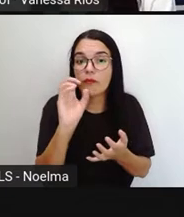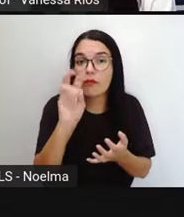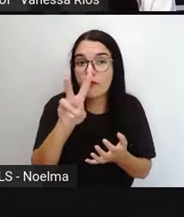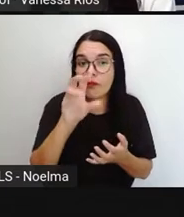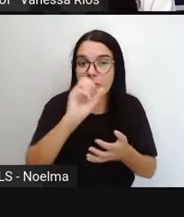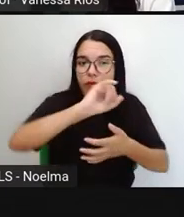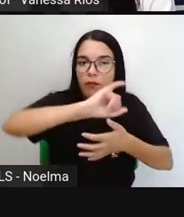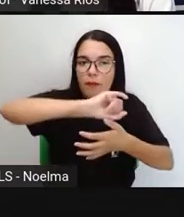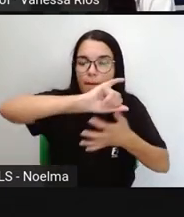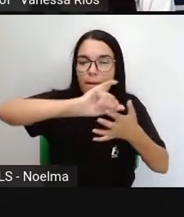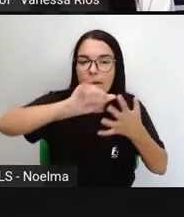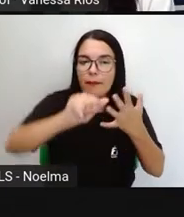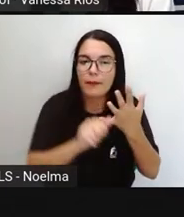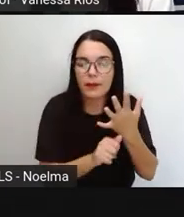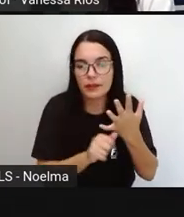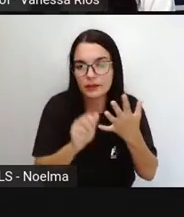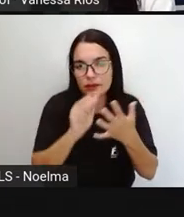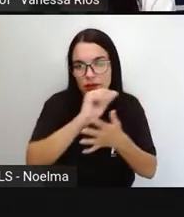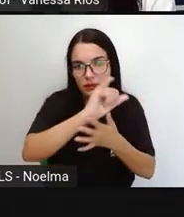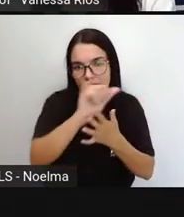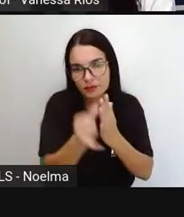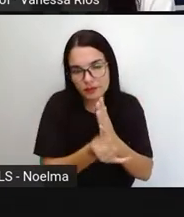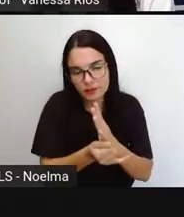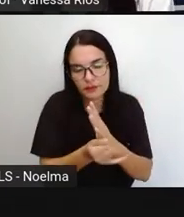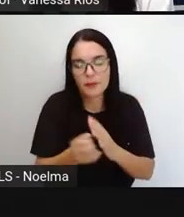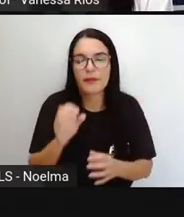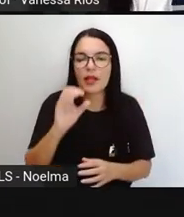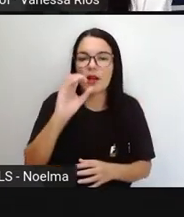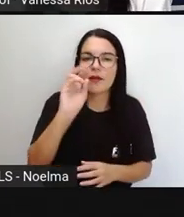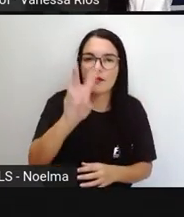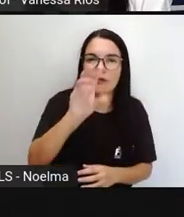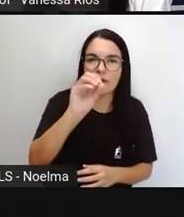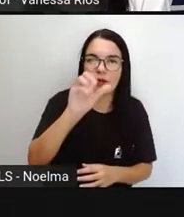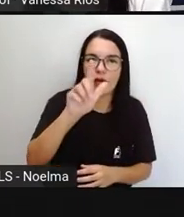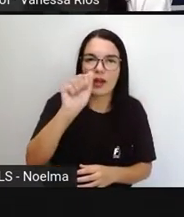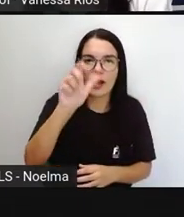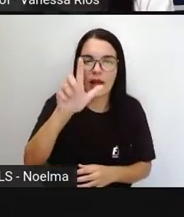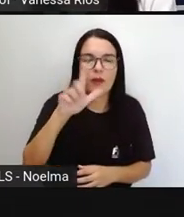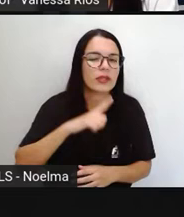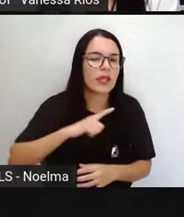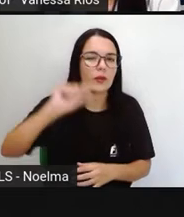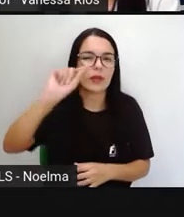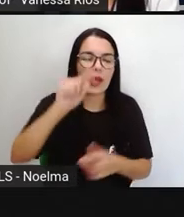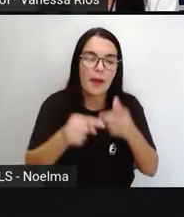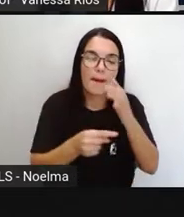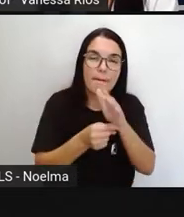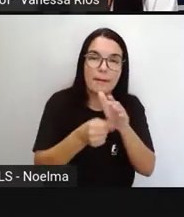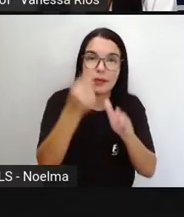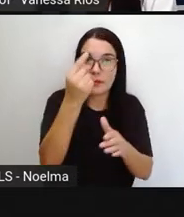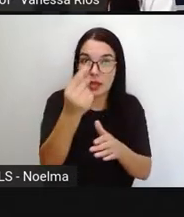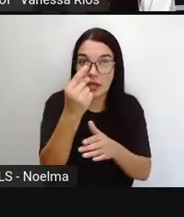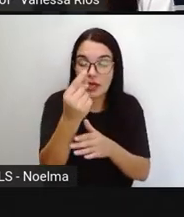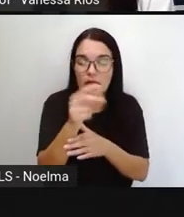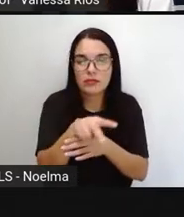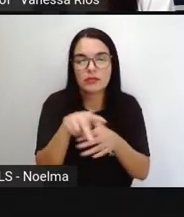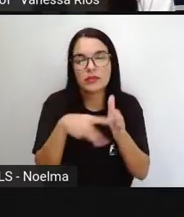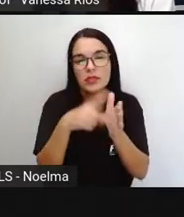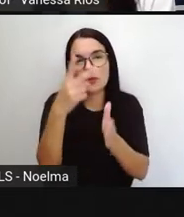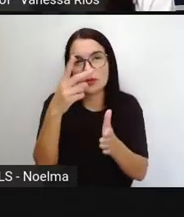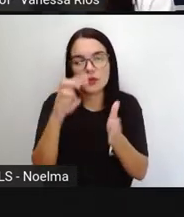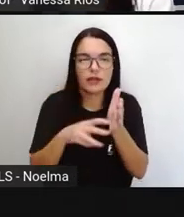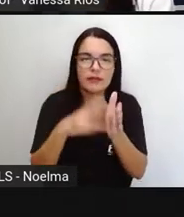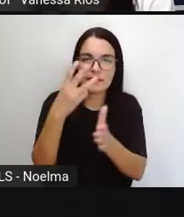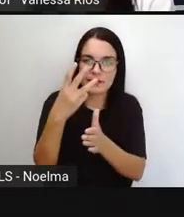com a primeira conjugação, com a segunda conjugação, com a terceira conjugação. Lembrando aí a ar, er e ir.